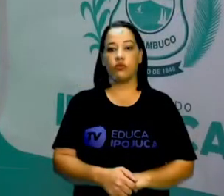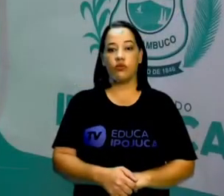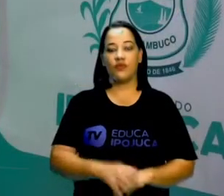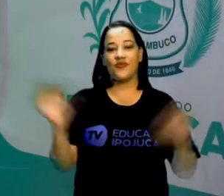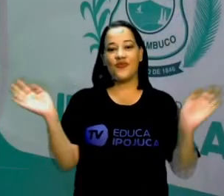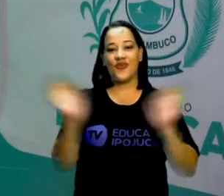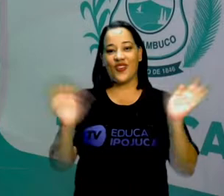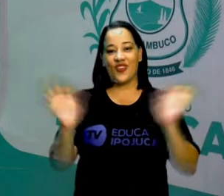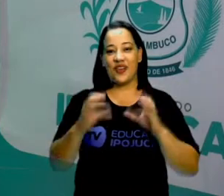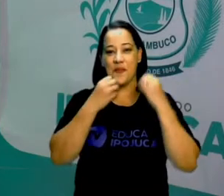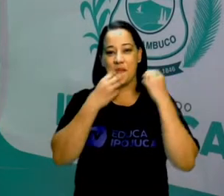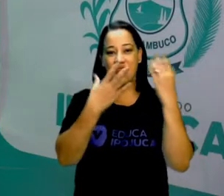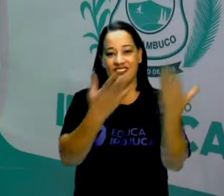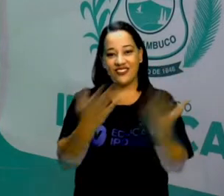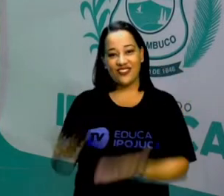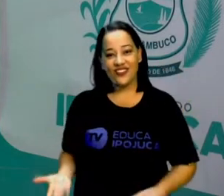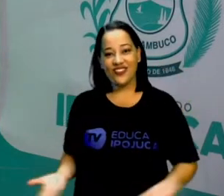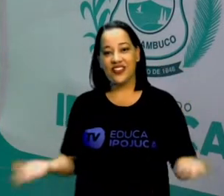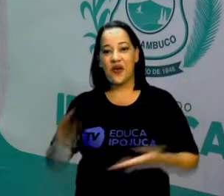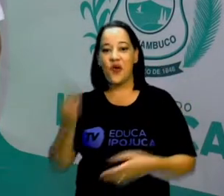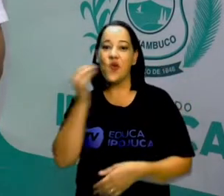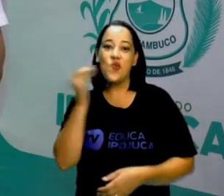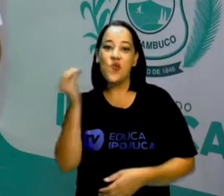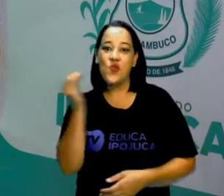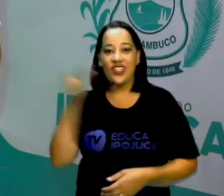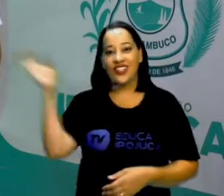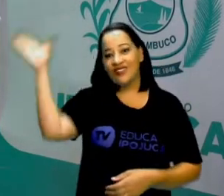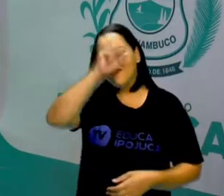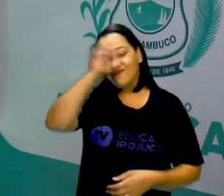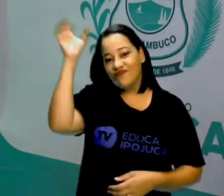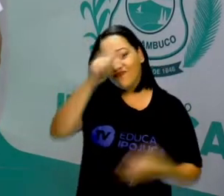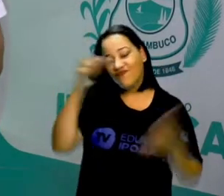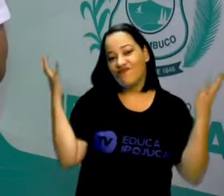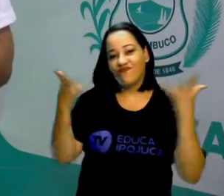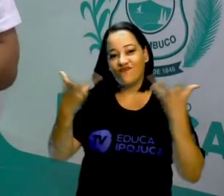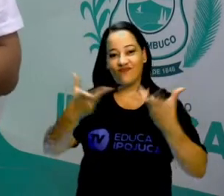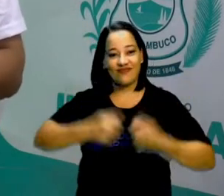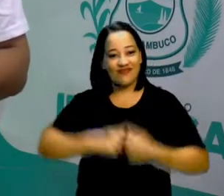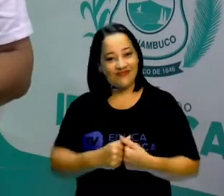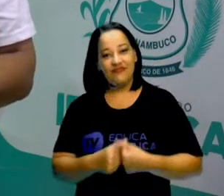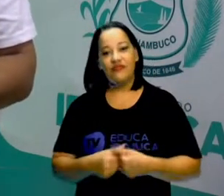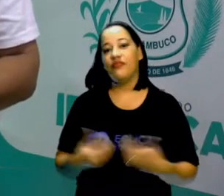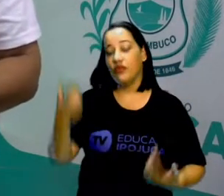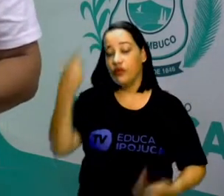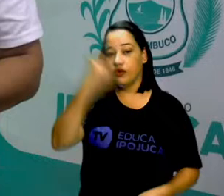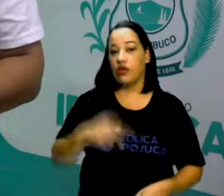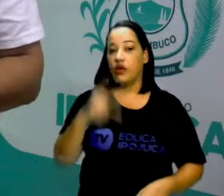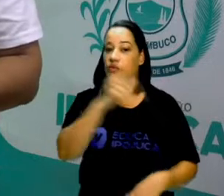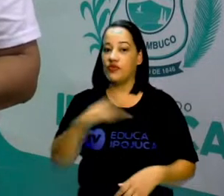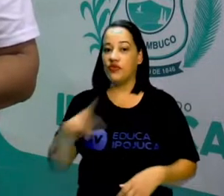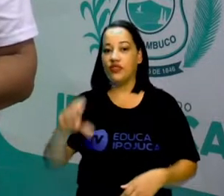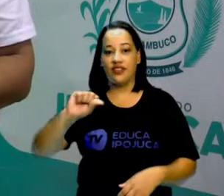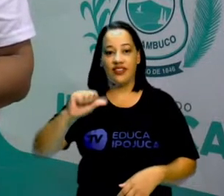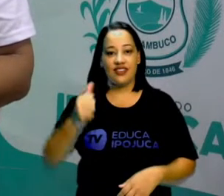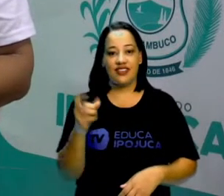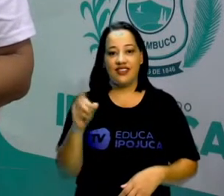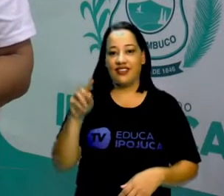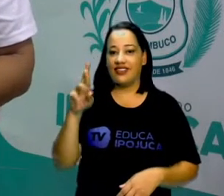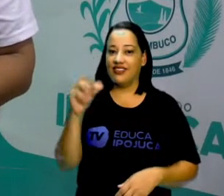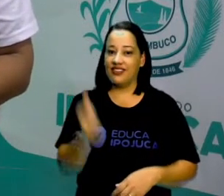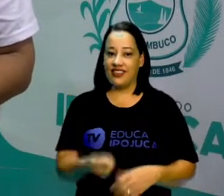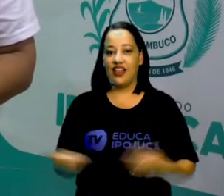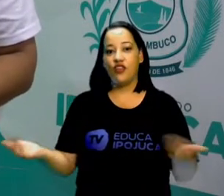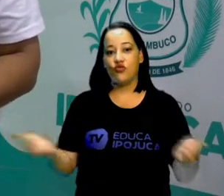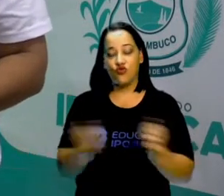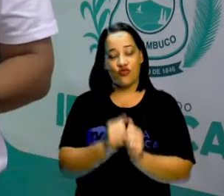Olá, sejam bem-vindos a mais uma incrível oportunidade de aprendizagem. Eu sou a professora Sandra Lopes e estou com vocês na EJA